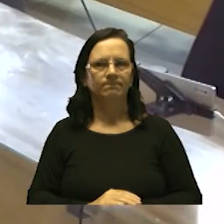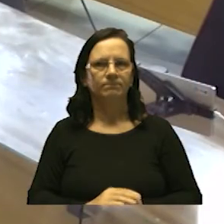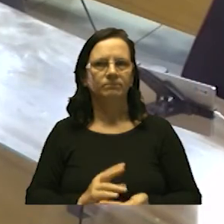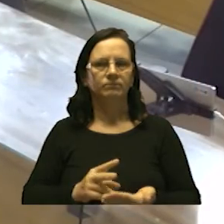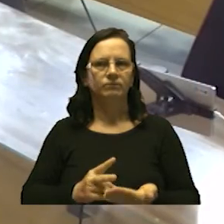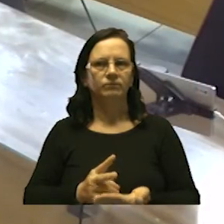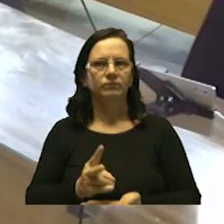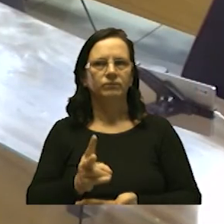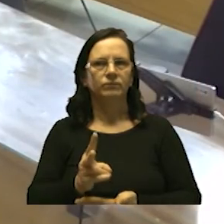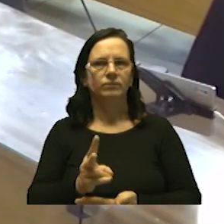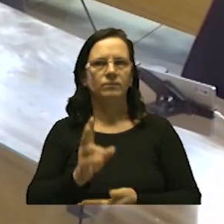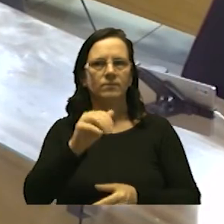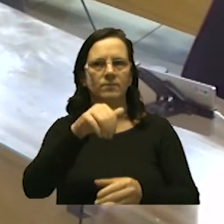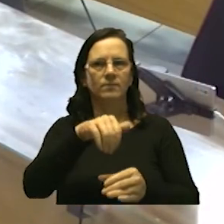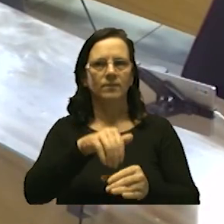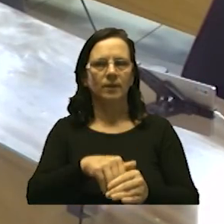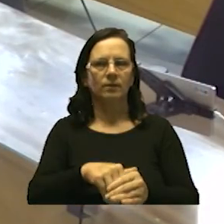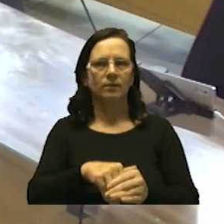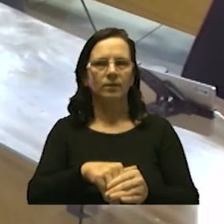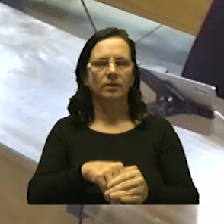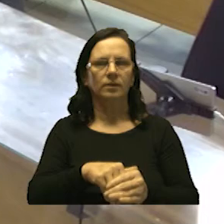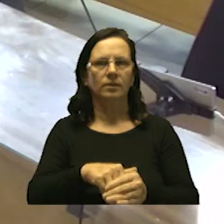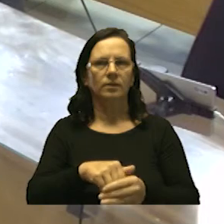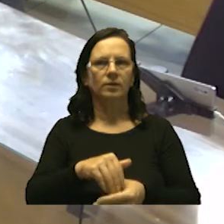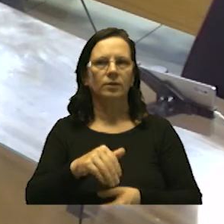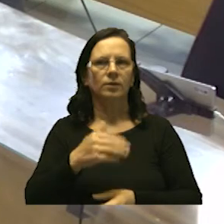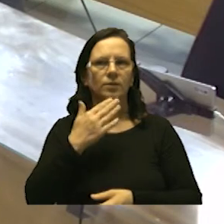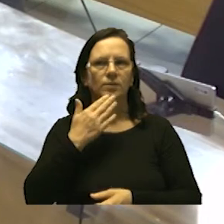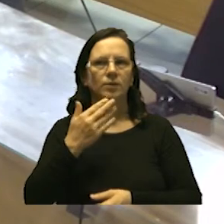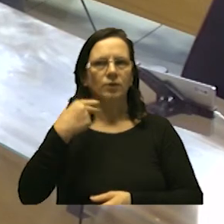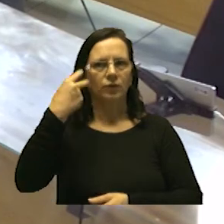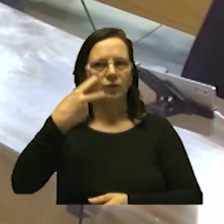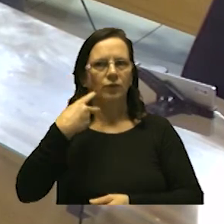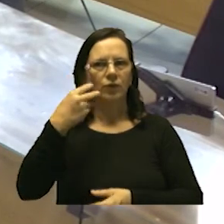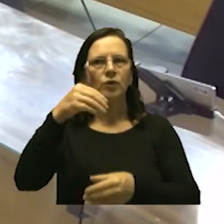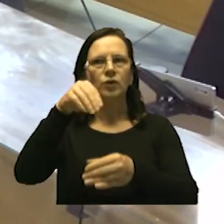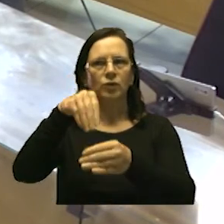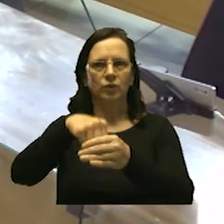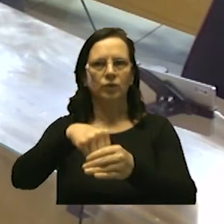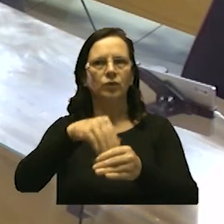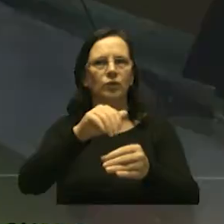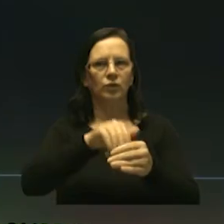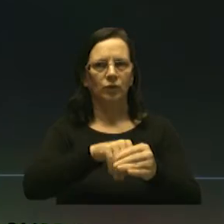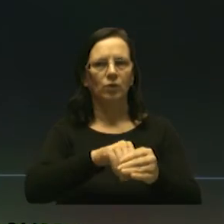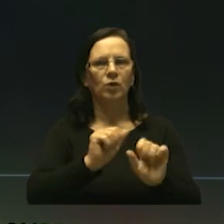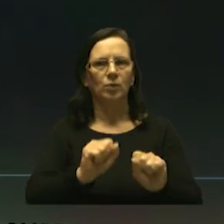continua em votação solicito que os vereadores registrem os seus votos